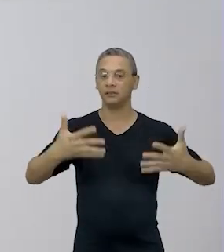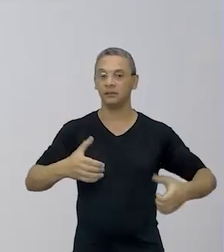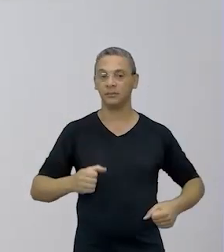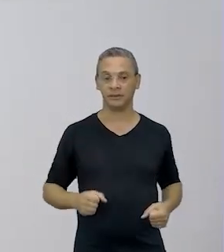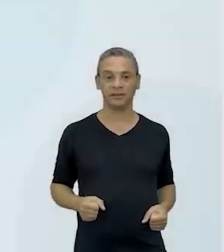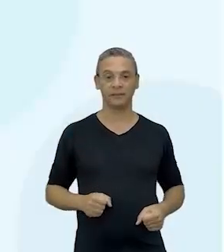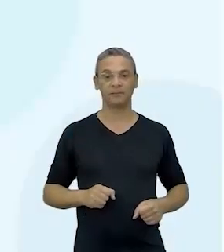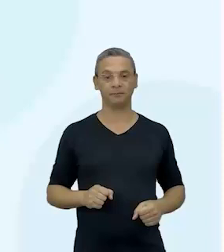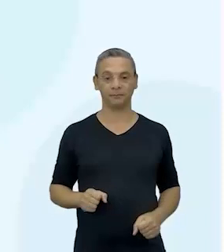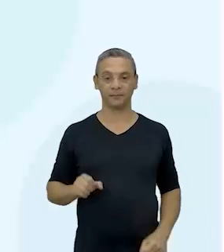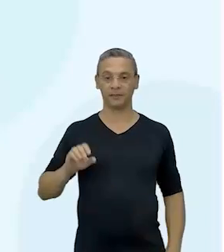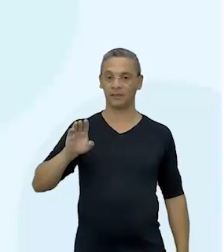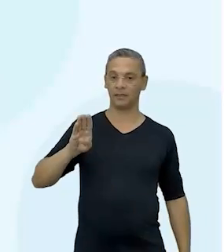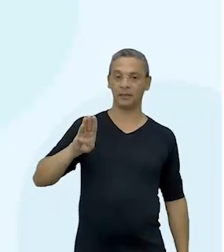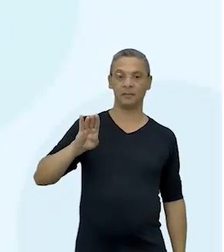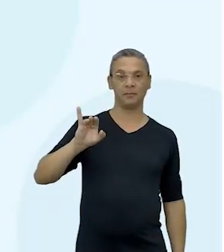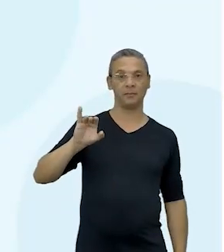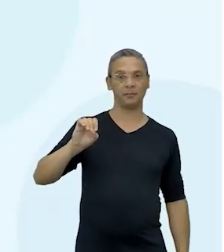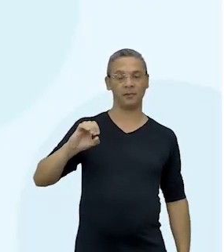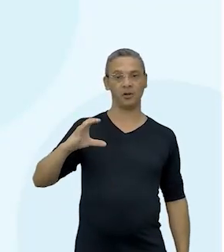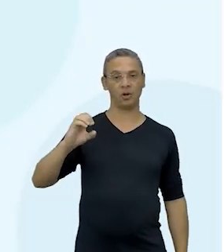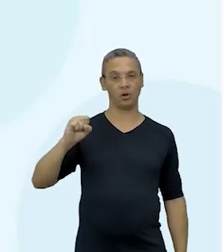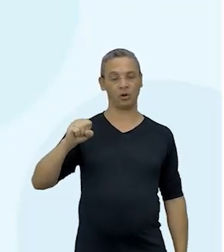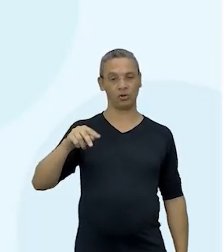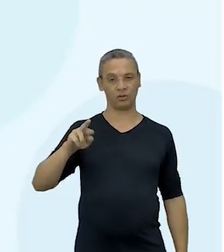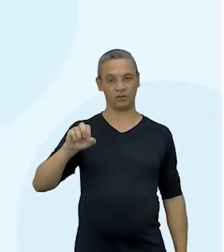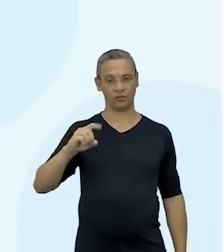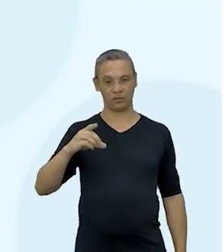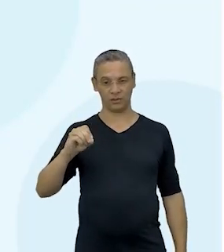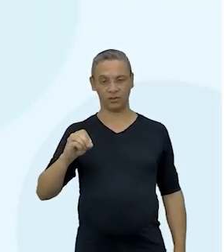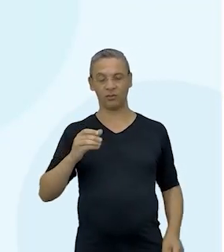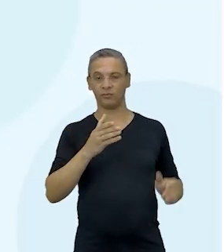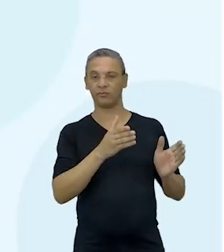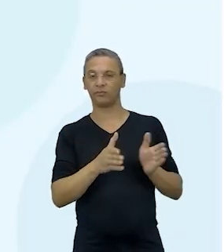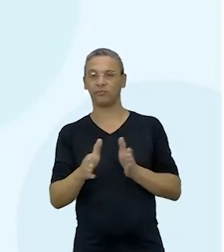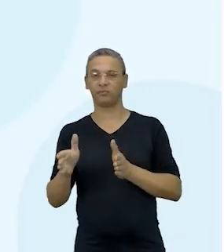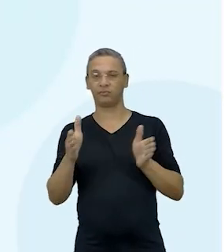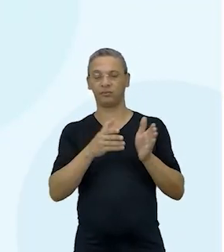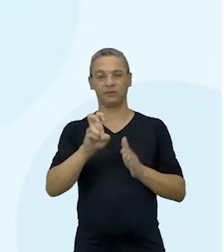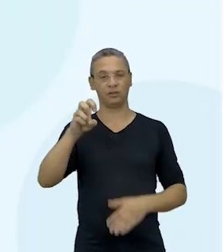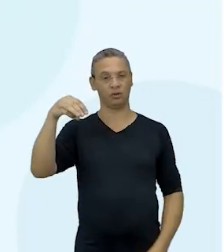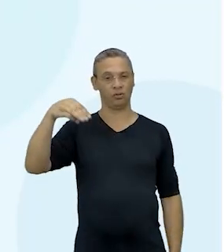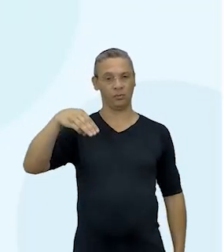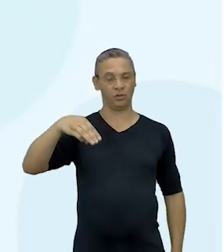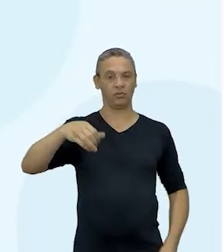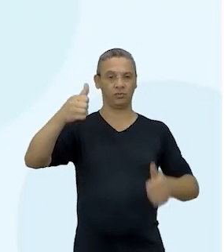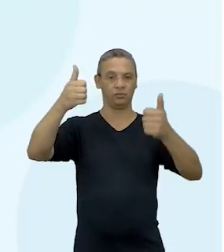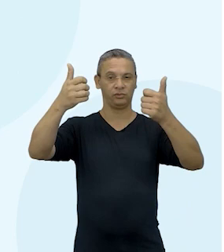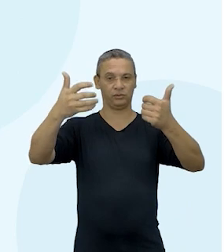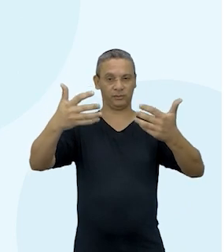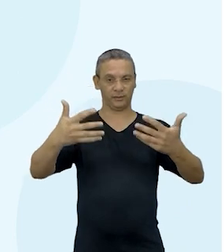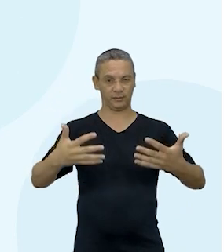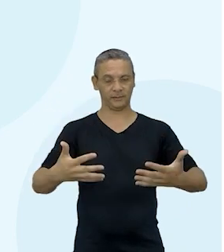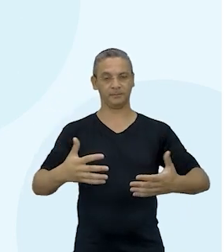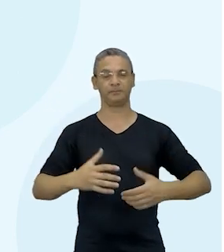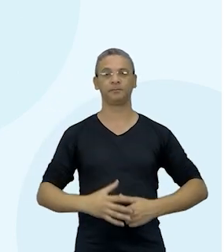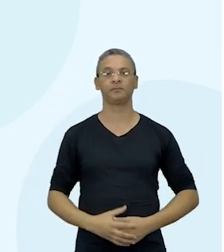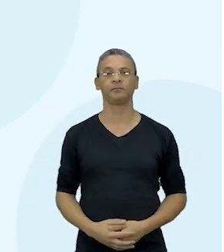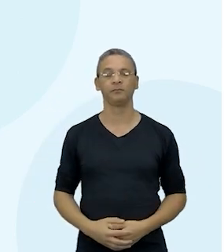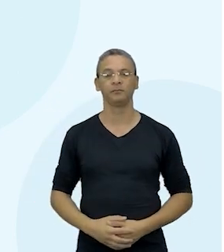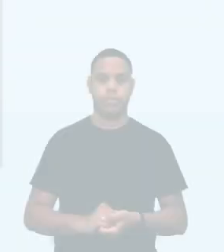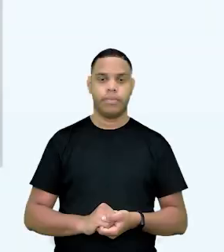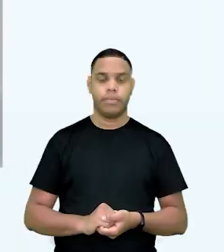bioconstrução. Aí, um videozinho curto de cinco minutinhos. E a gente já volta para conversar mais um pouquinho a respeito disso.